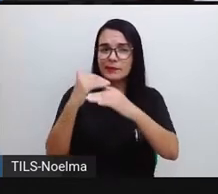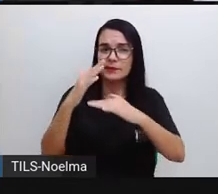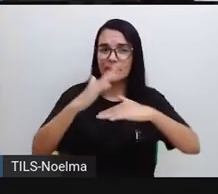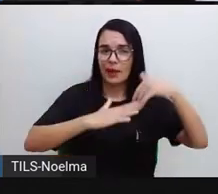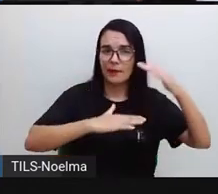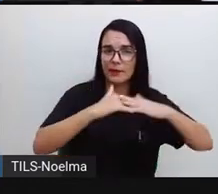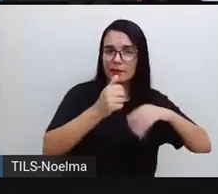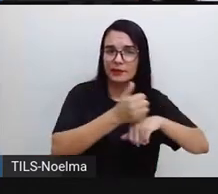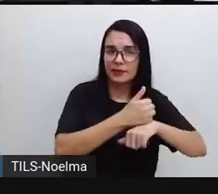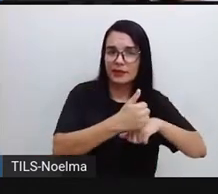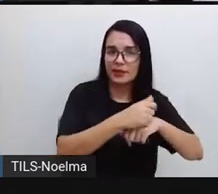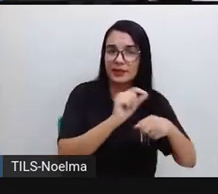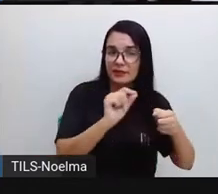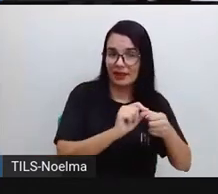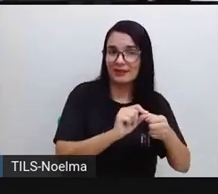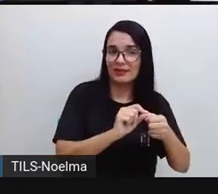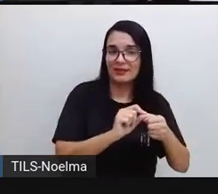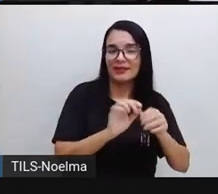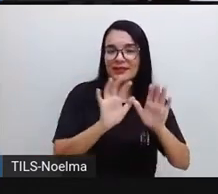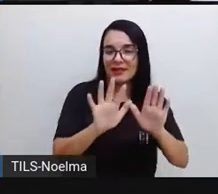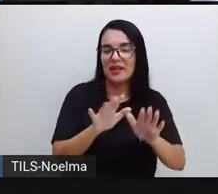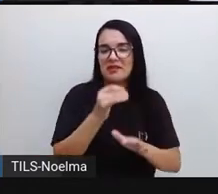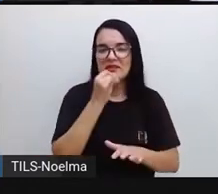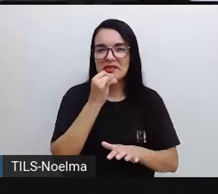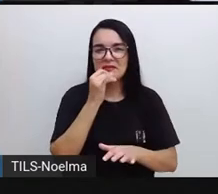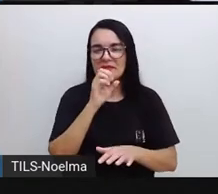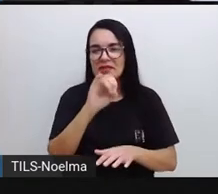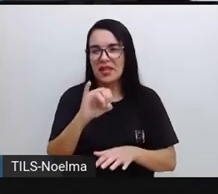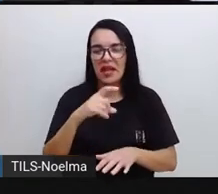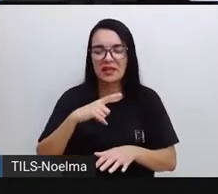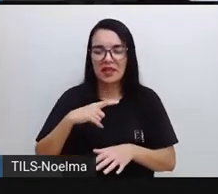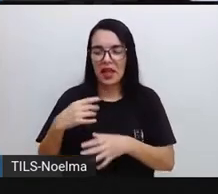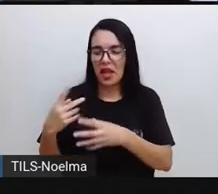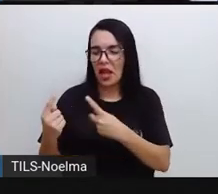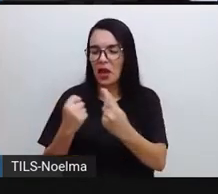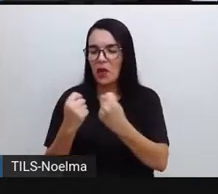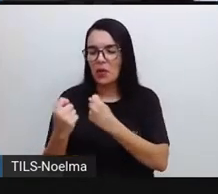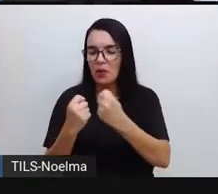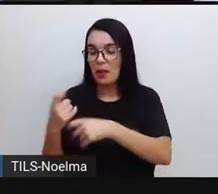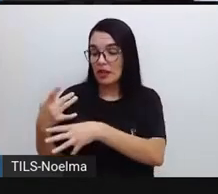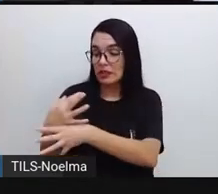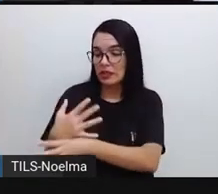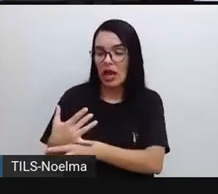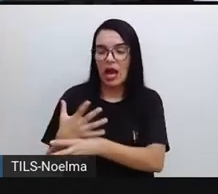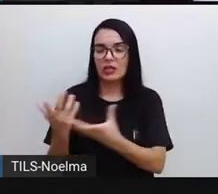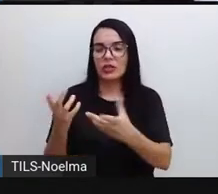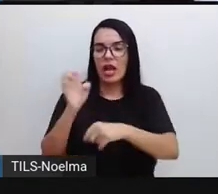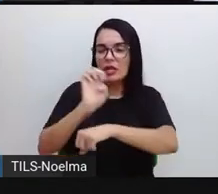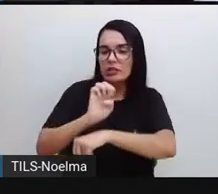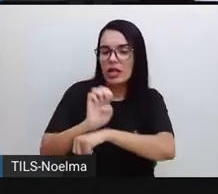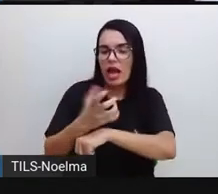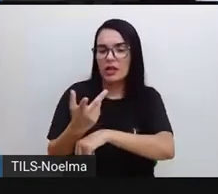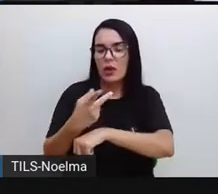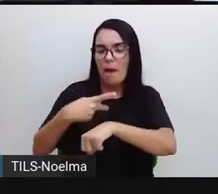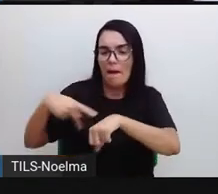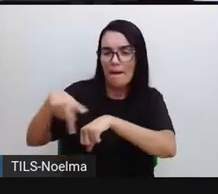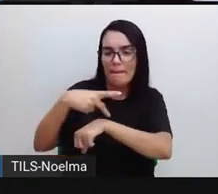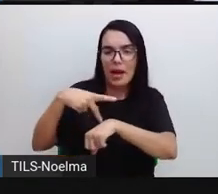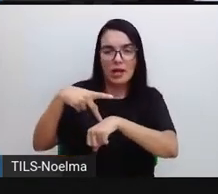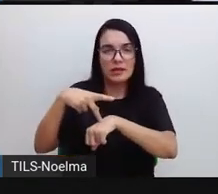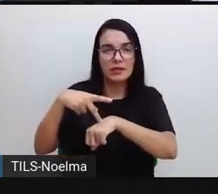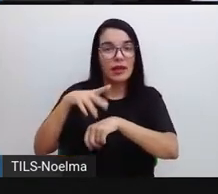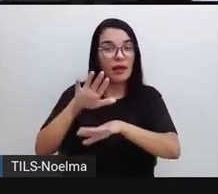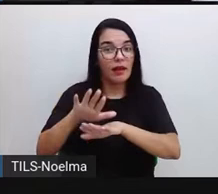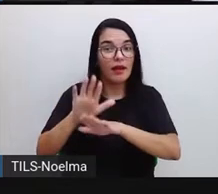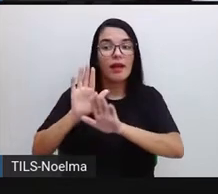Então, a economia, por exemplo, a economia de uma cidade, de um estado, de um país, vai ter relação com o desenvolvimento das atividades que